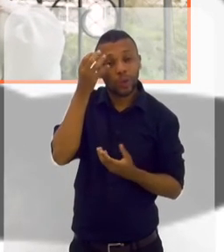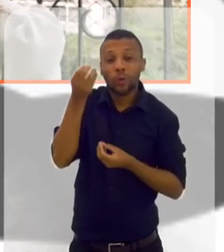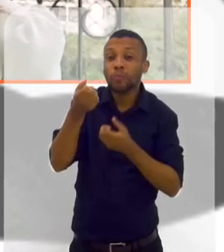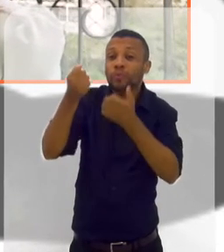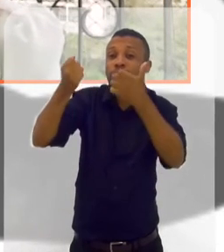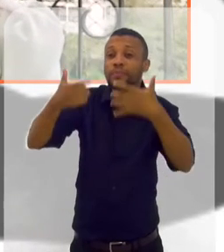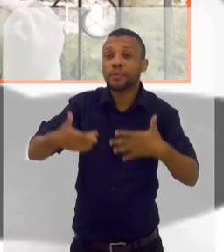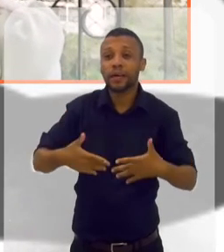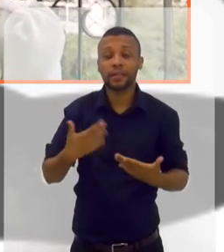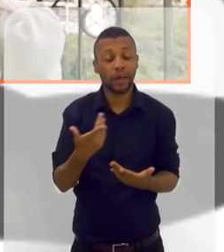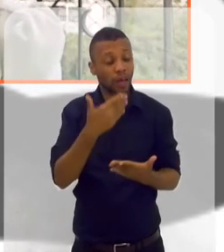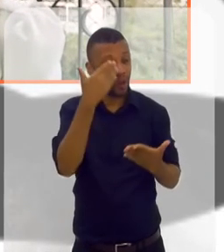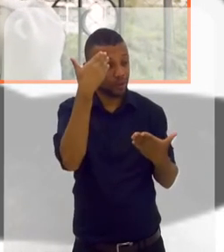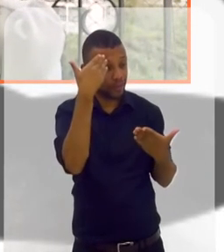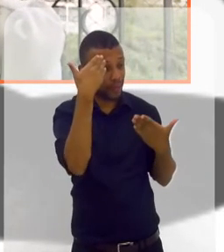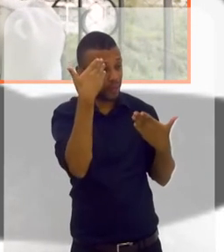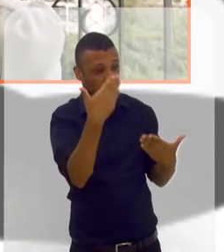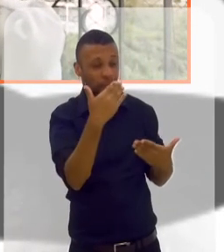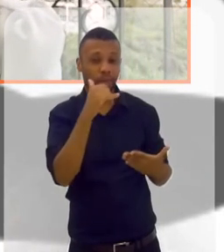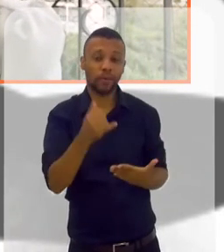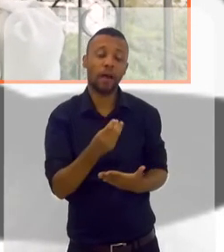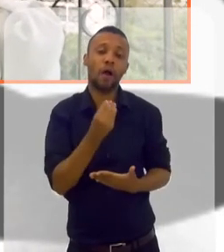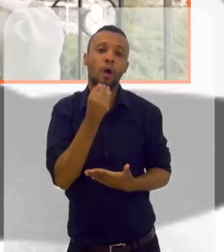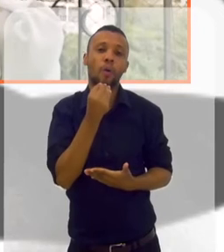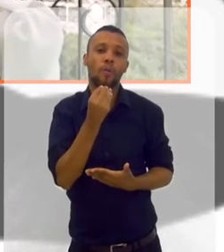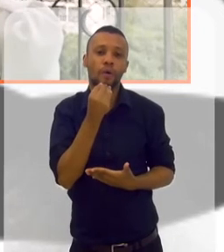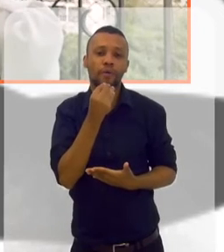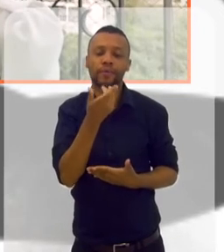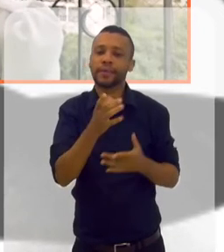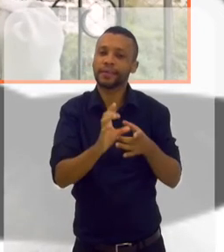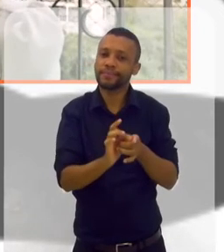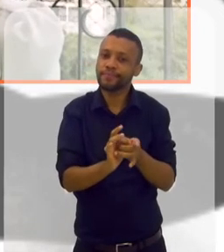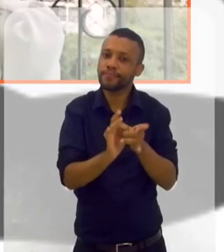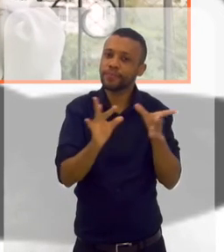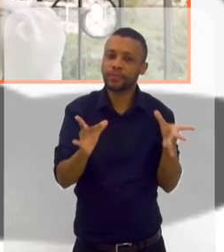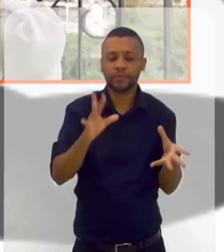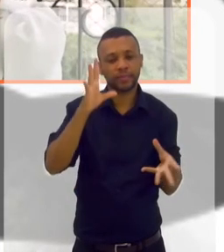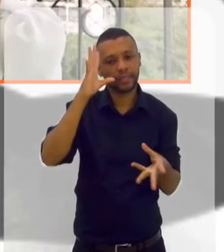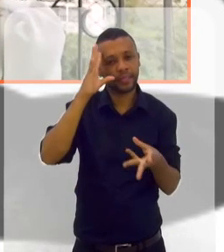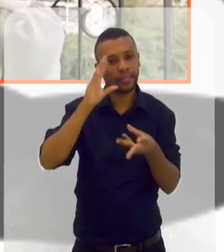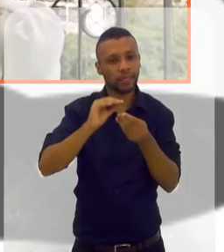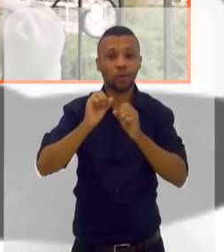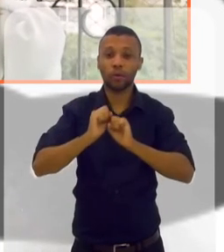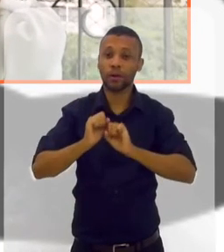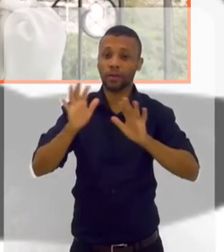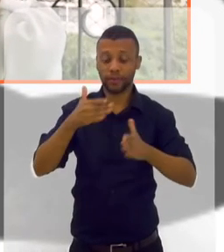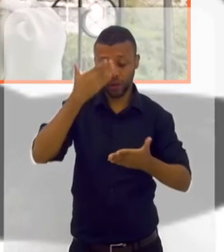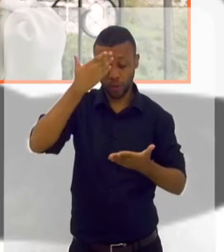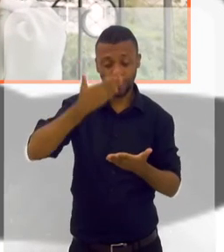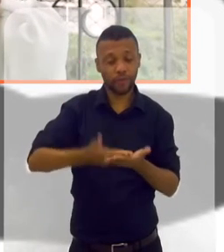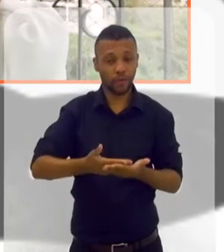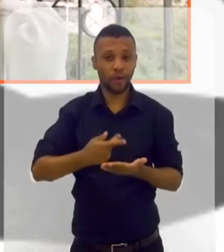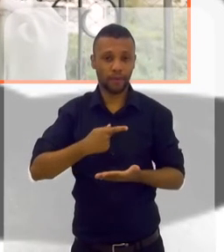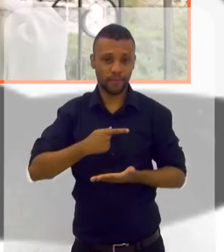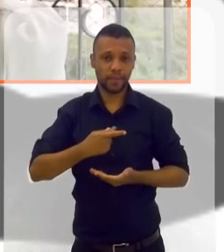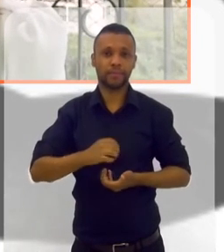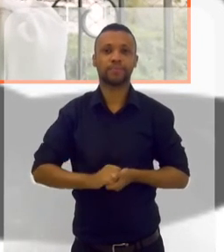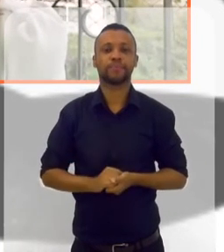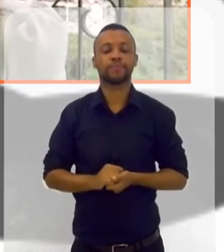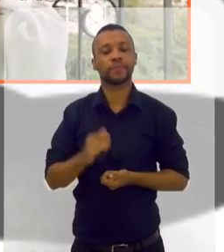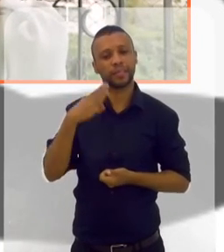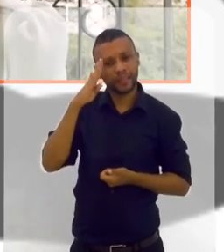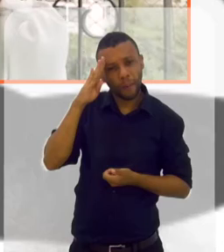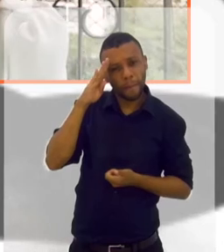falar. É impressionante. Eu que te agradeço pela oportunidade. Você se permitiu, você entendeu, você confiou em mim,